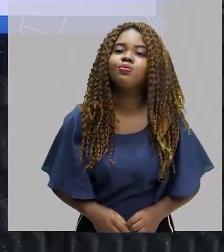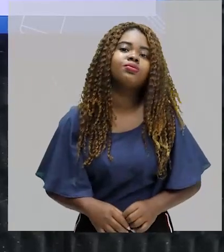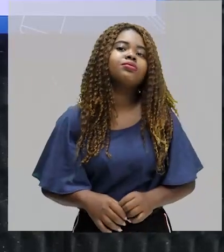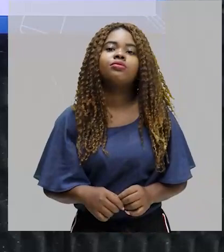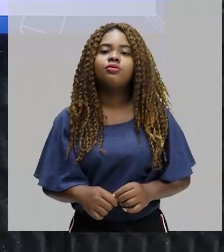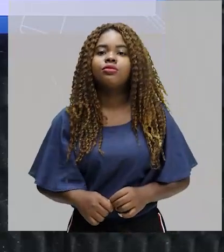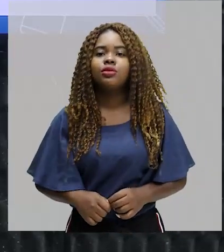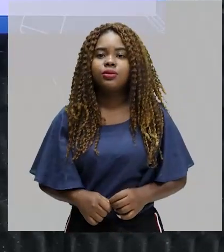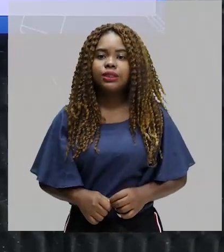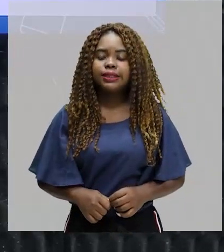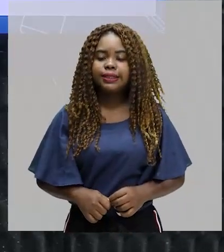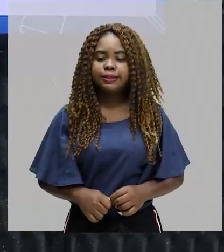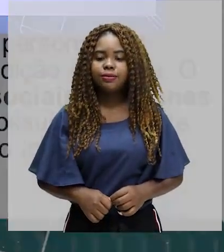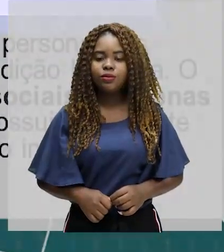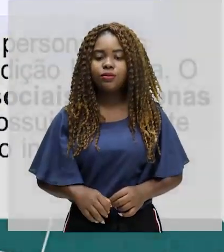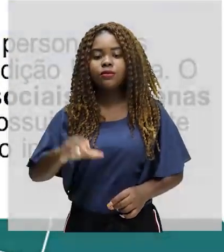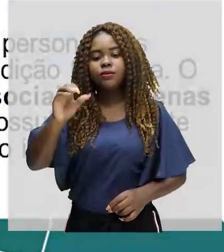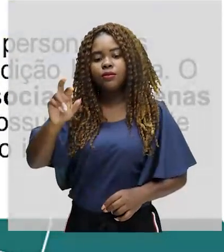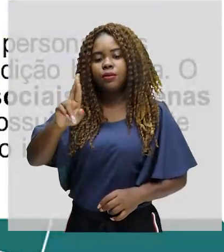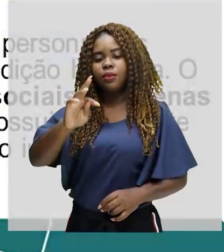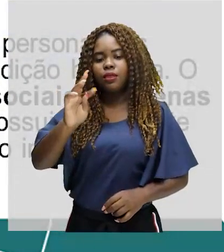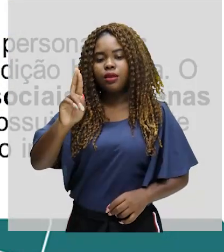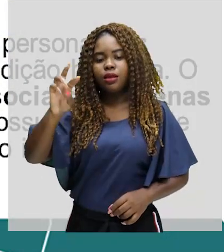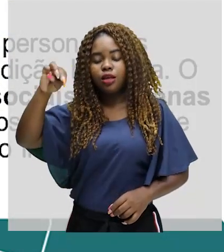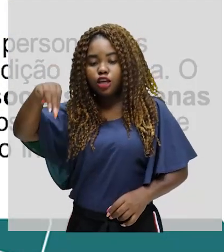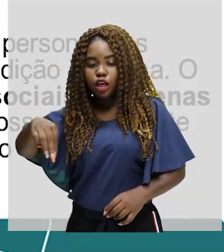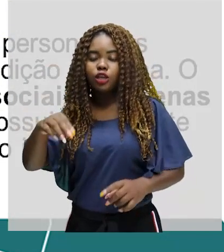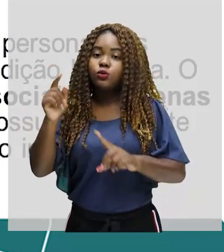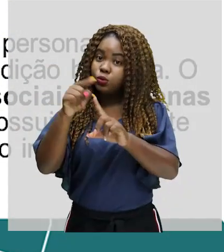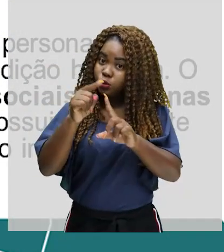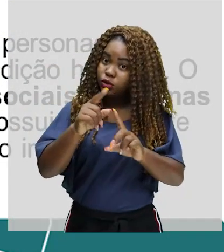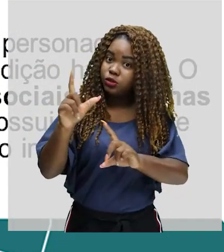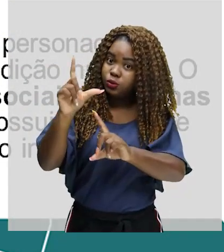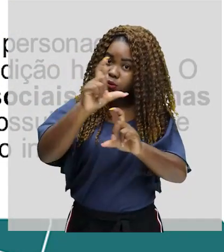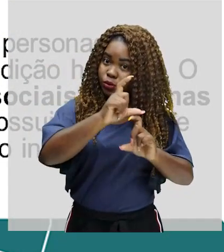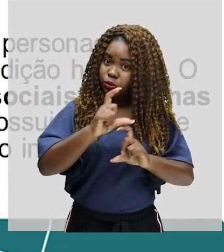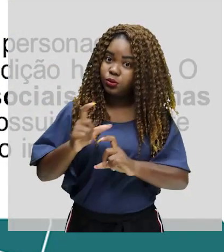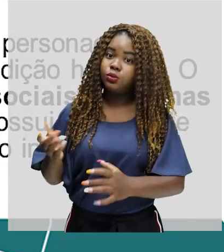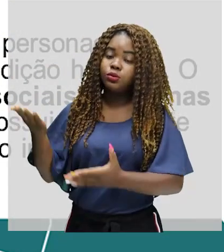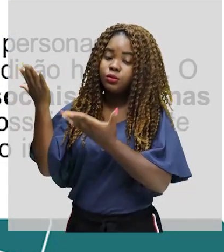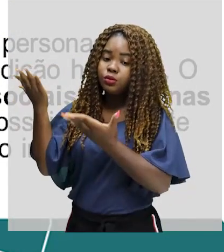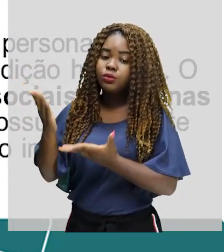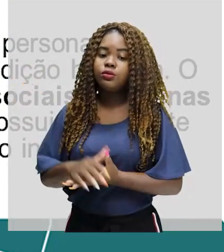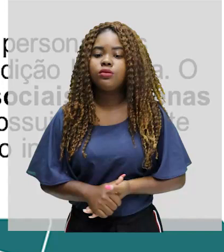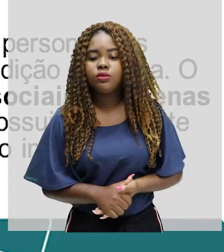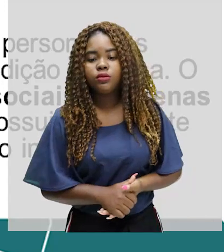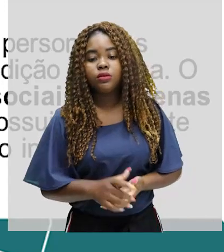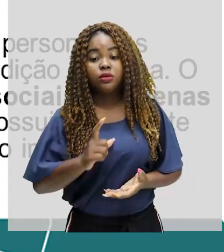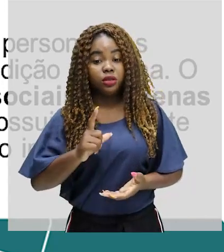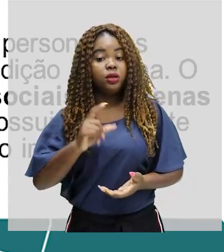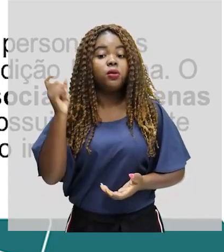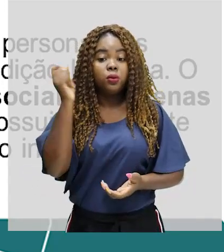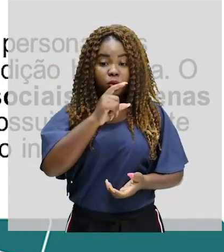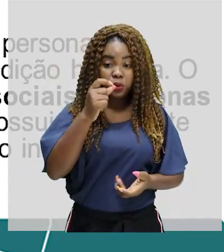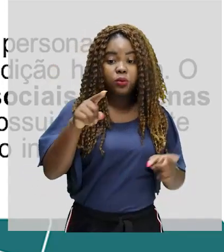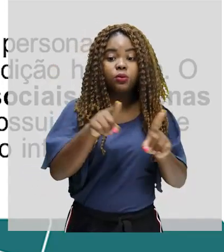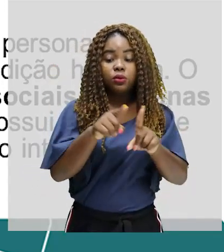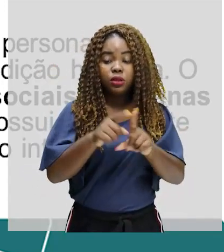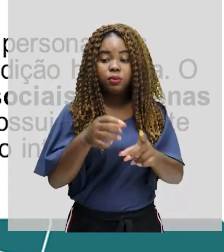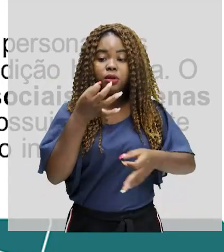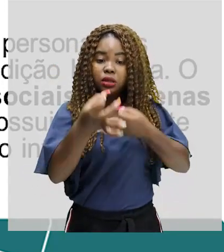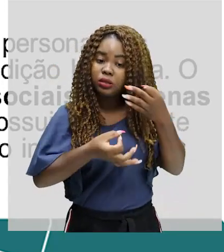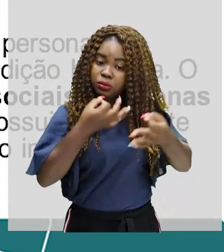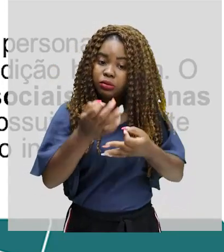da charge. O cartoon. O cartoon, assim como a charge, utiliza-se do humor e crítica, e é